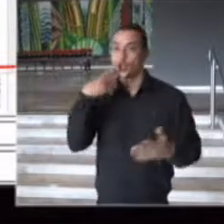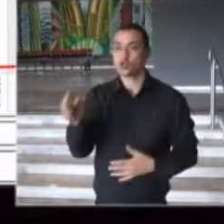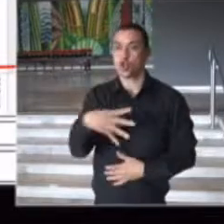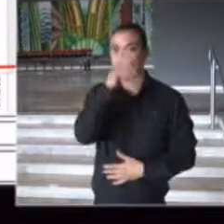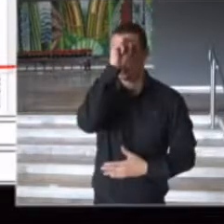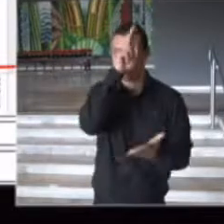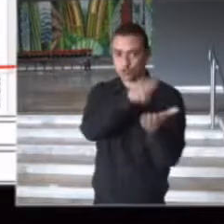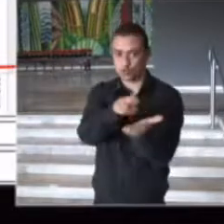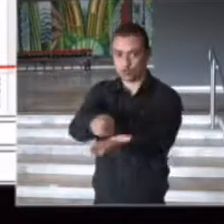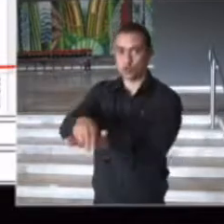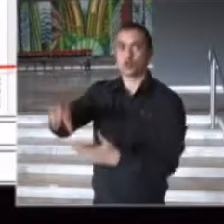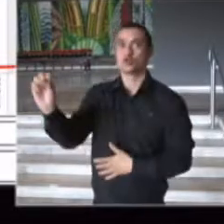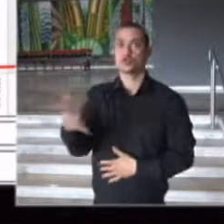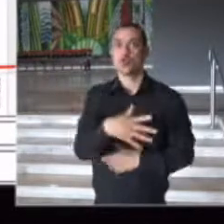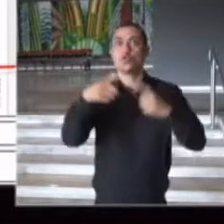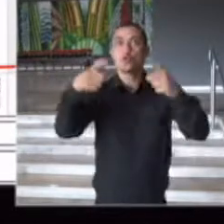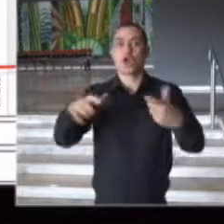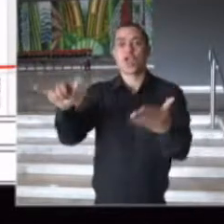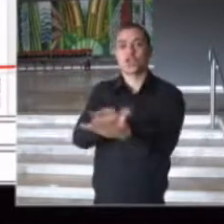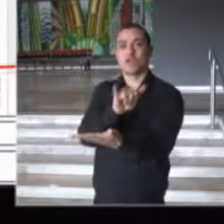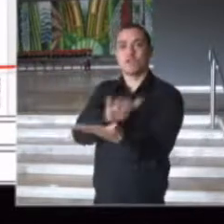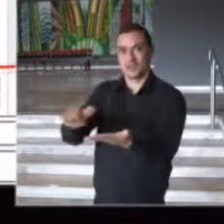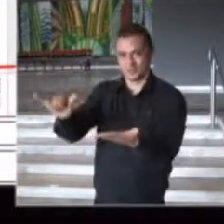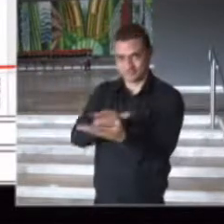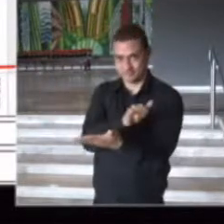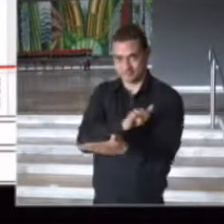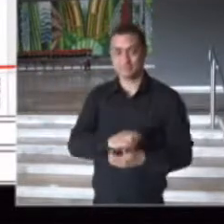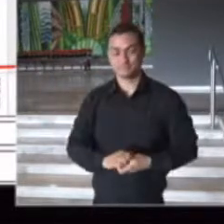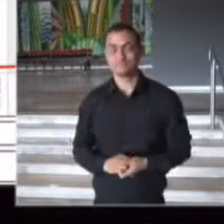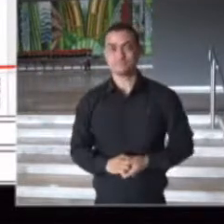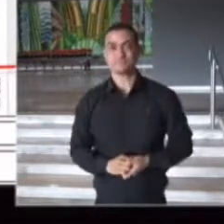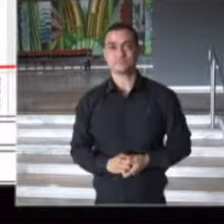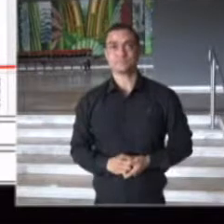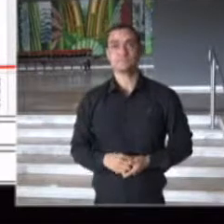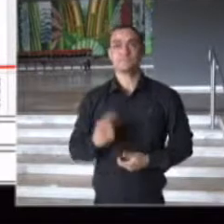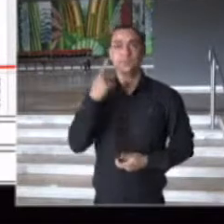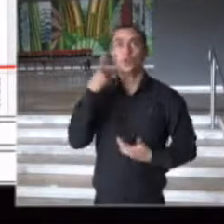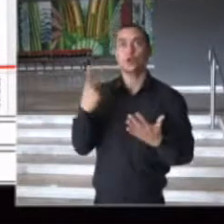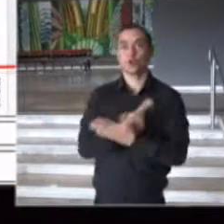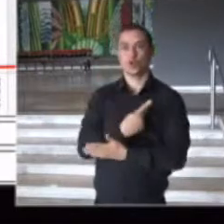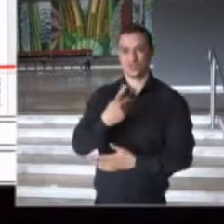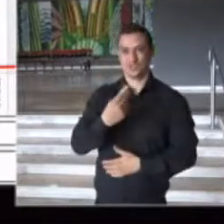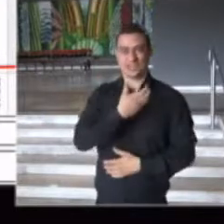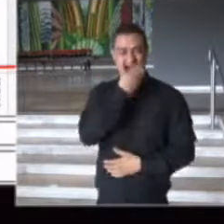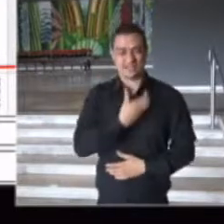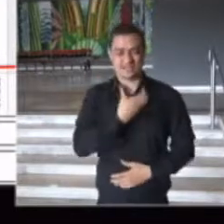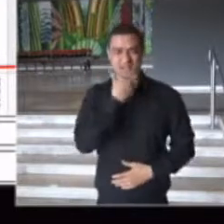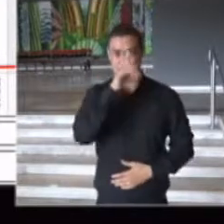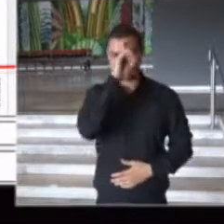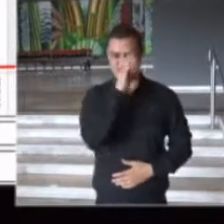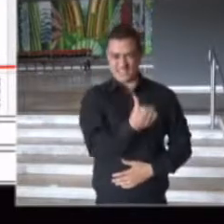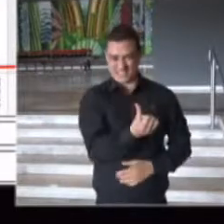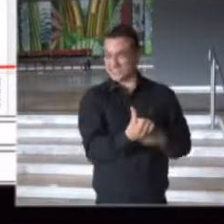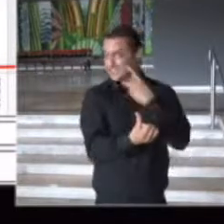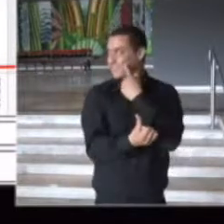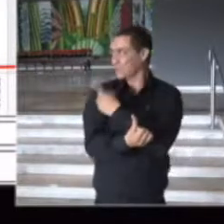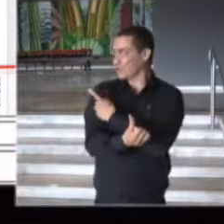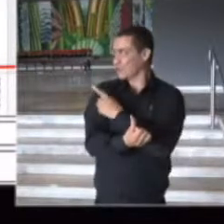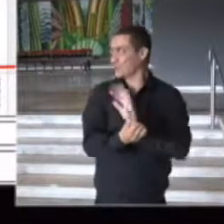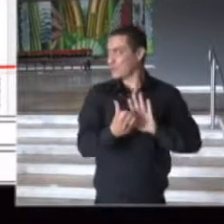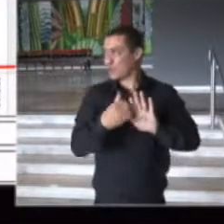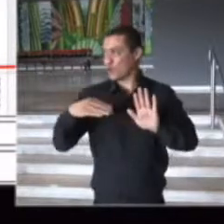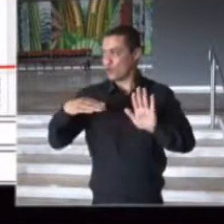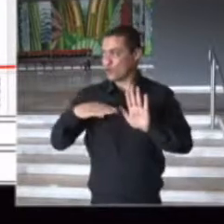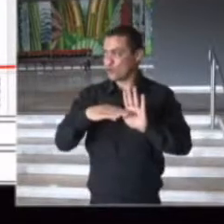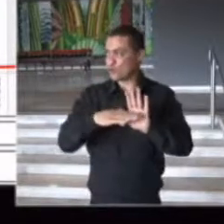internações também em Nova Iorque. O acontece a partir do dia 6 de dezembro é um crescimento abrupto de